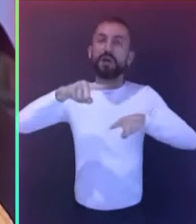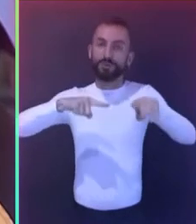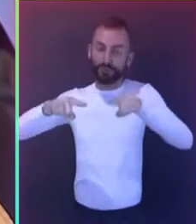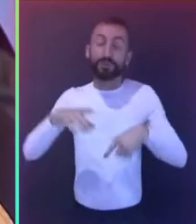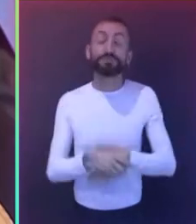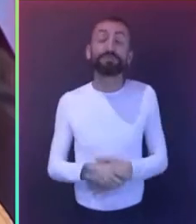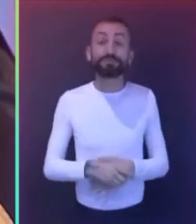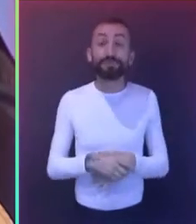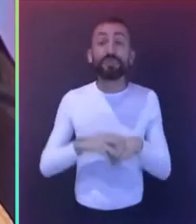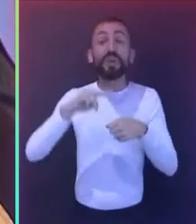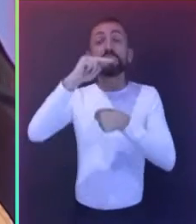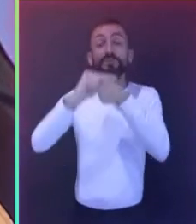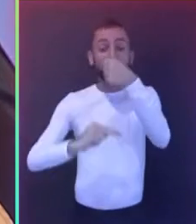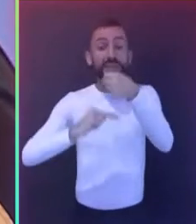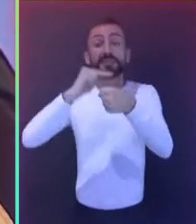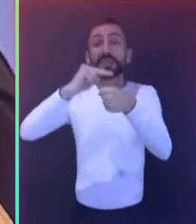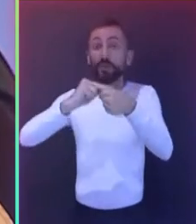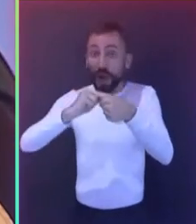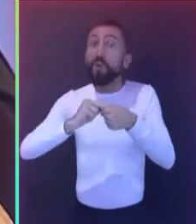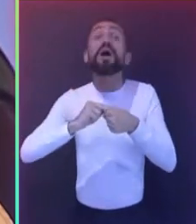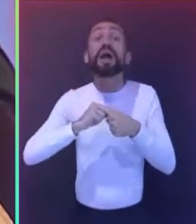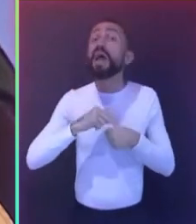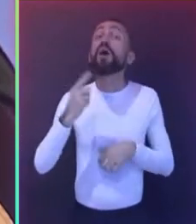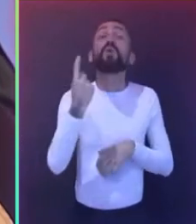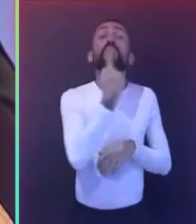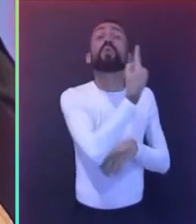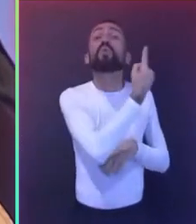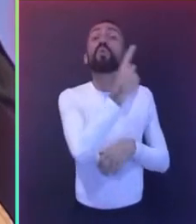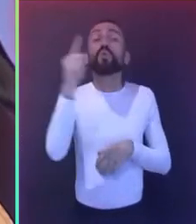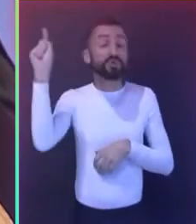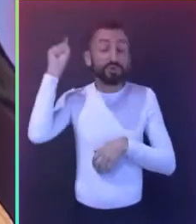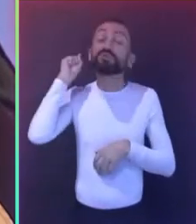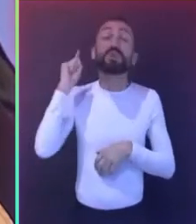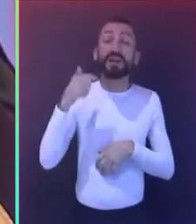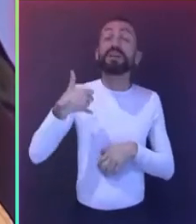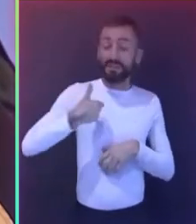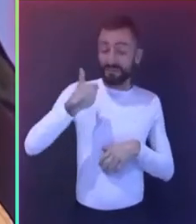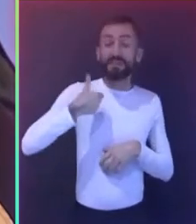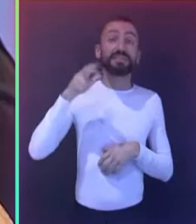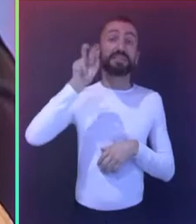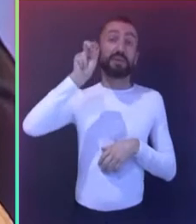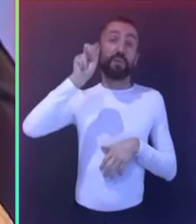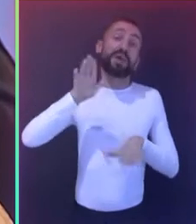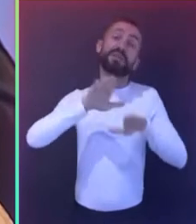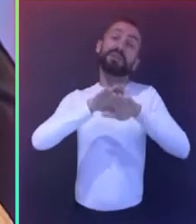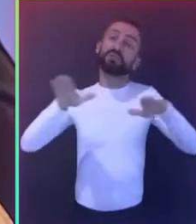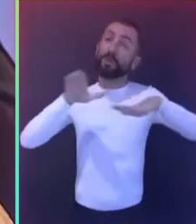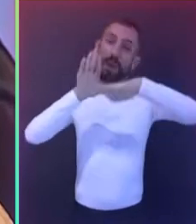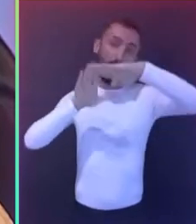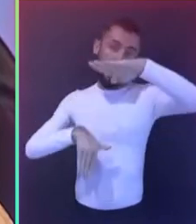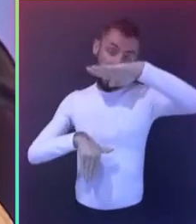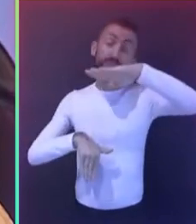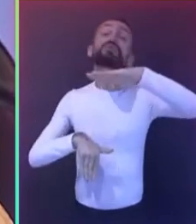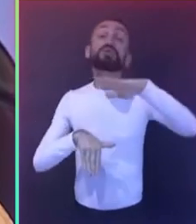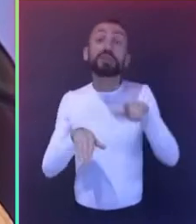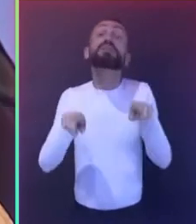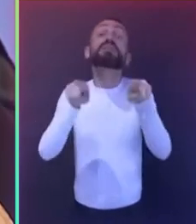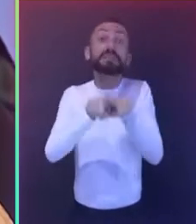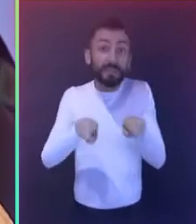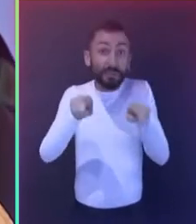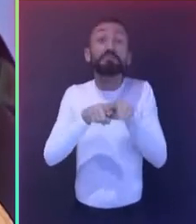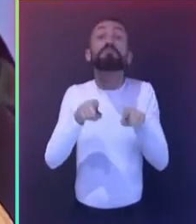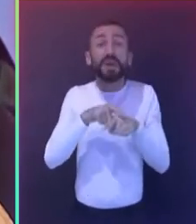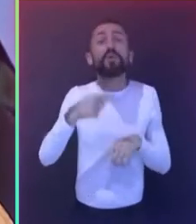Paulista é a mais jovem universidade do Estado, com menos de 50 anos de existência, e integra o robusto